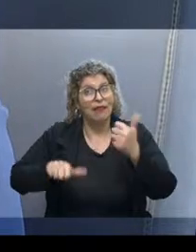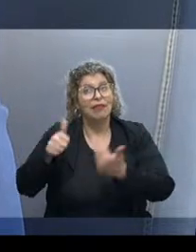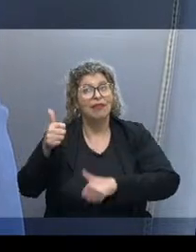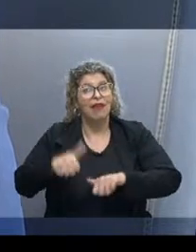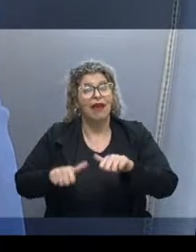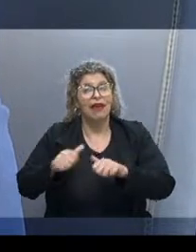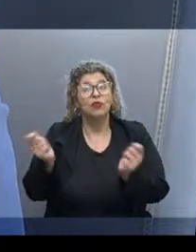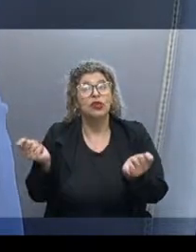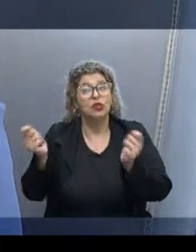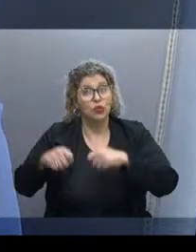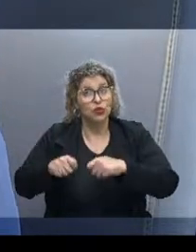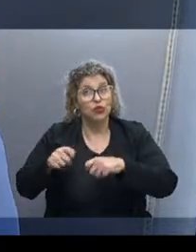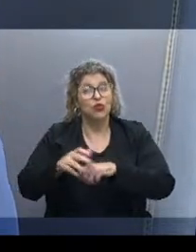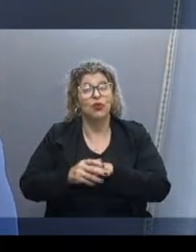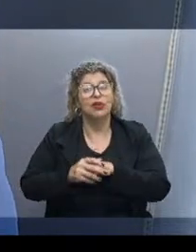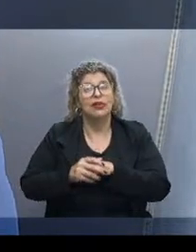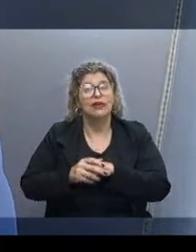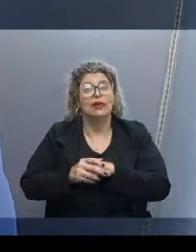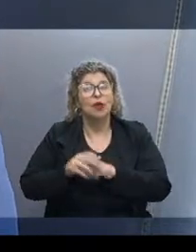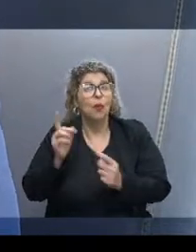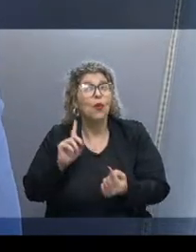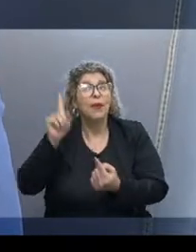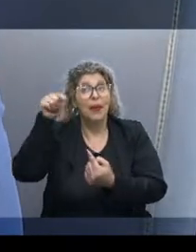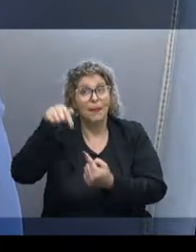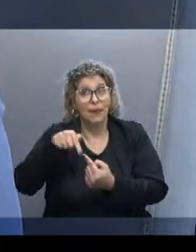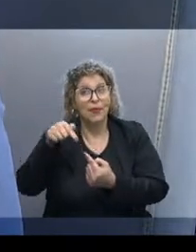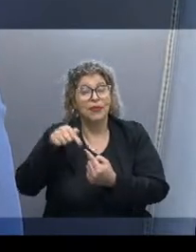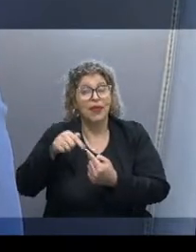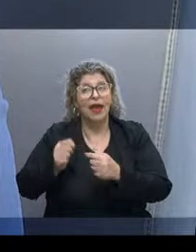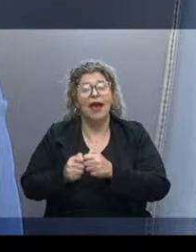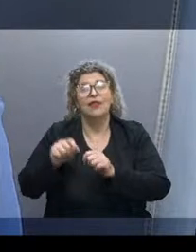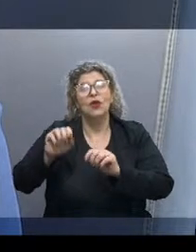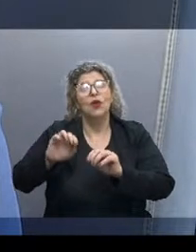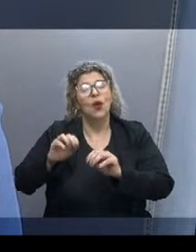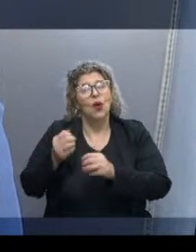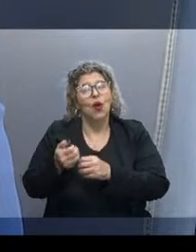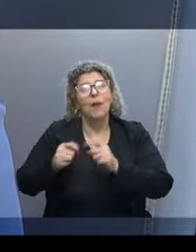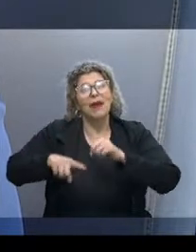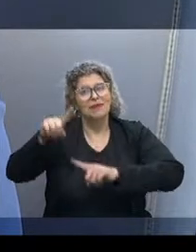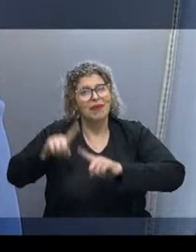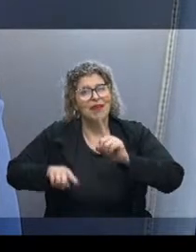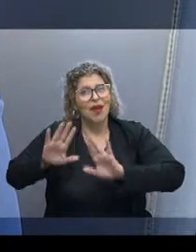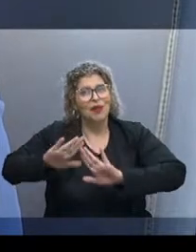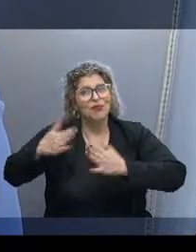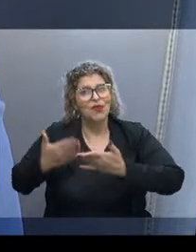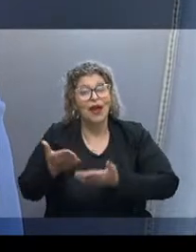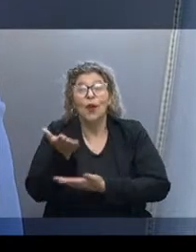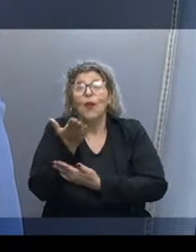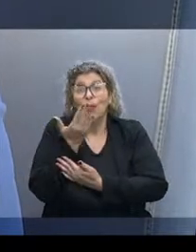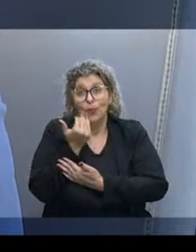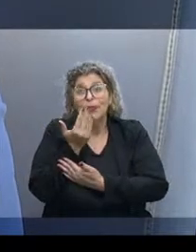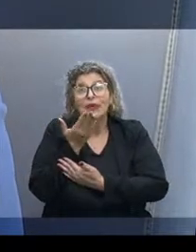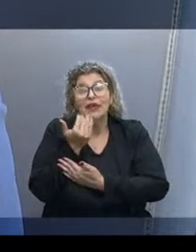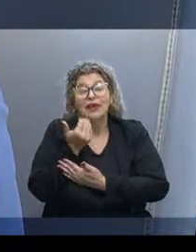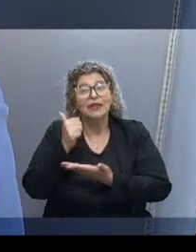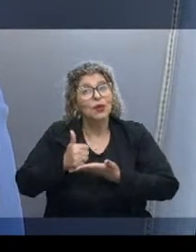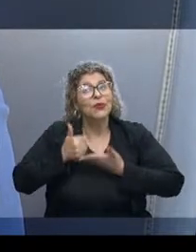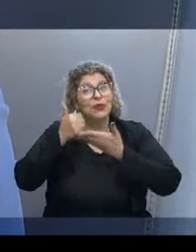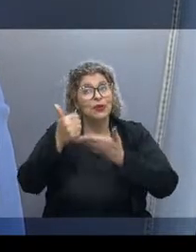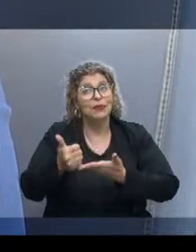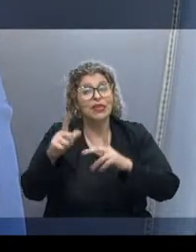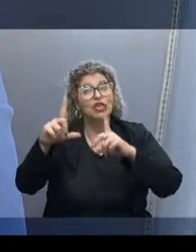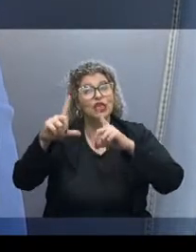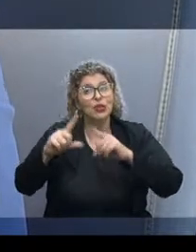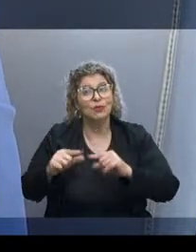com as condições, como bem apontado aqui, com o material escolar, com a merenda escolar, contribuindo para que a gente possa